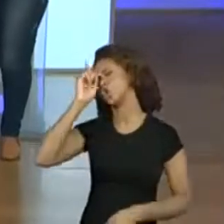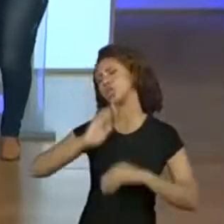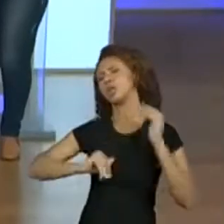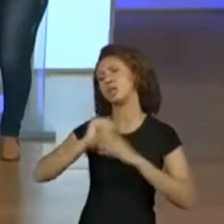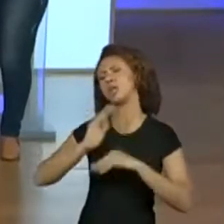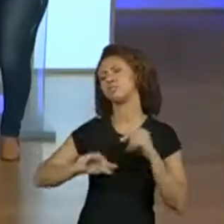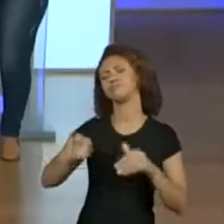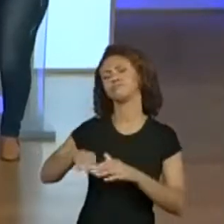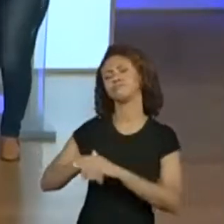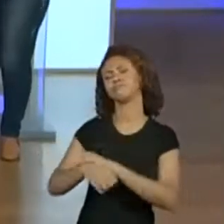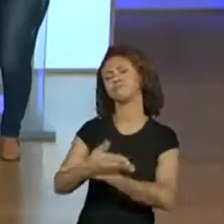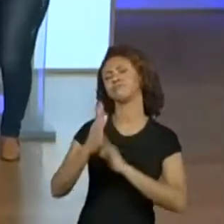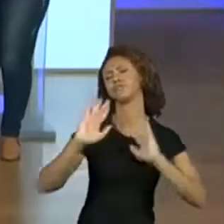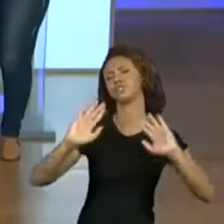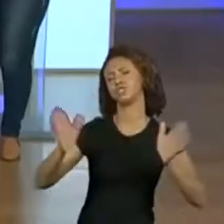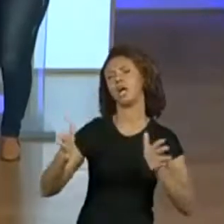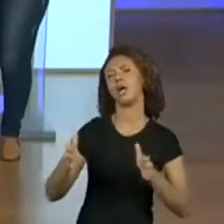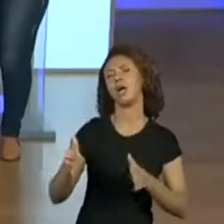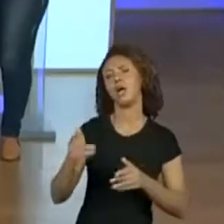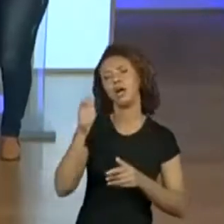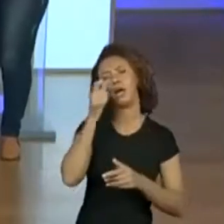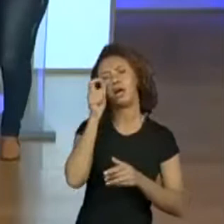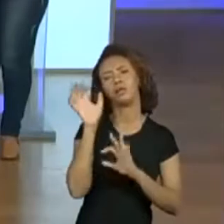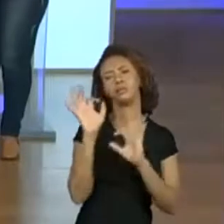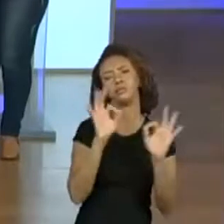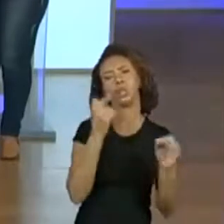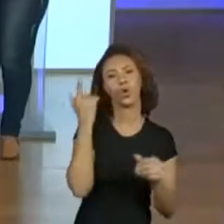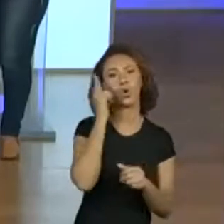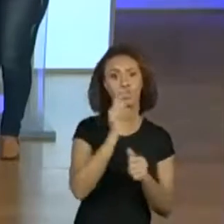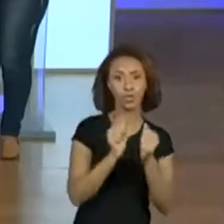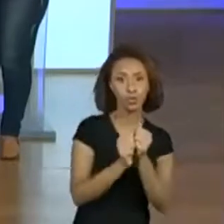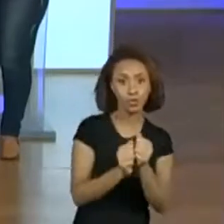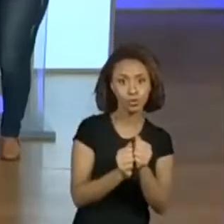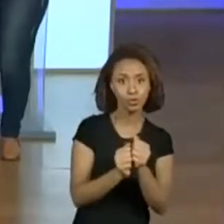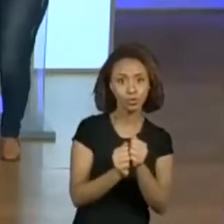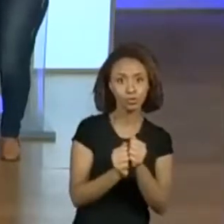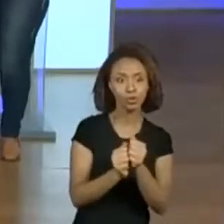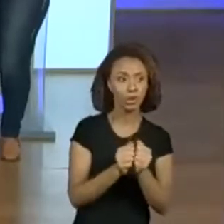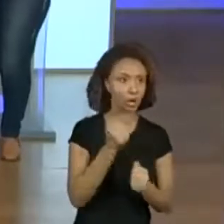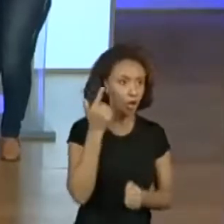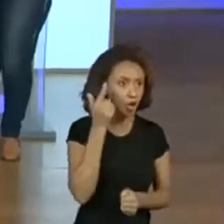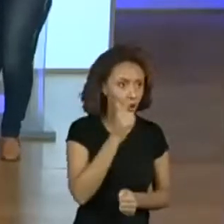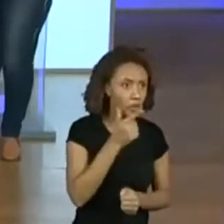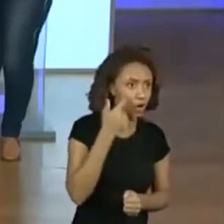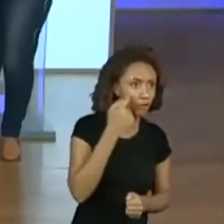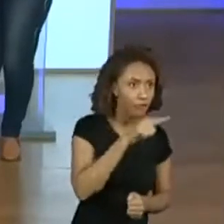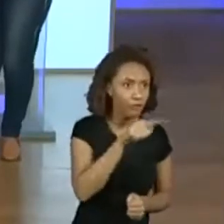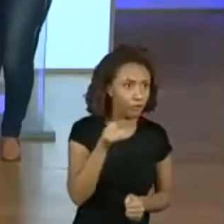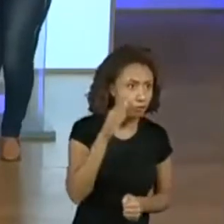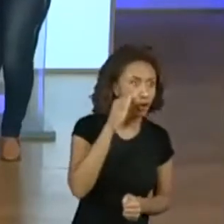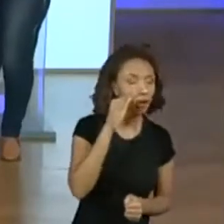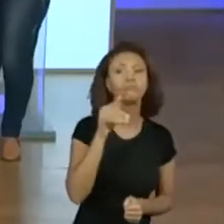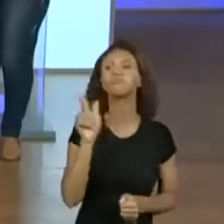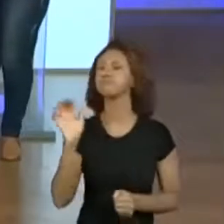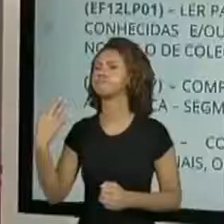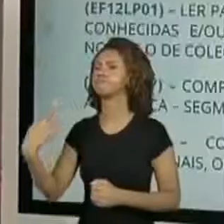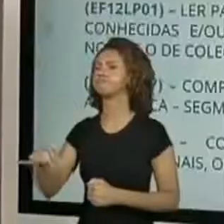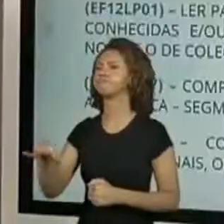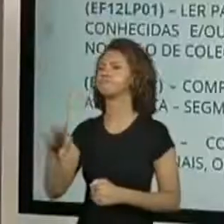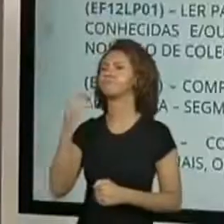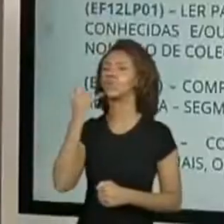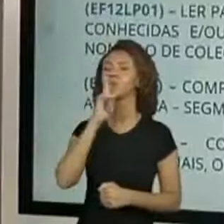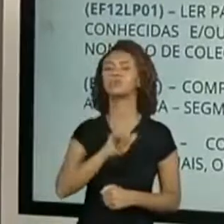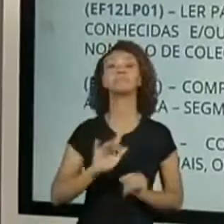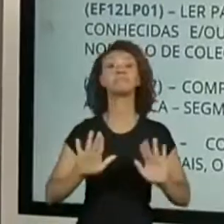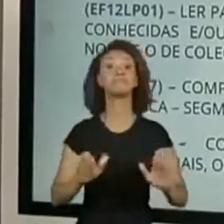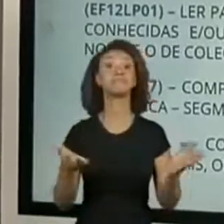acostumados e eles acompanham a gente. Acompanharam a gente? Com certeza. Você conseguiu ouvir que eles não erraram nenhuma letra? Com certeza. Perfeito. E para